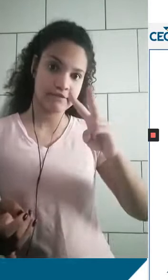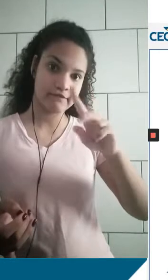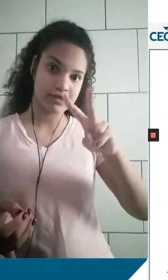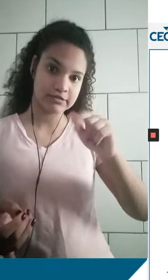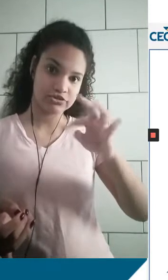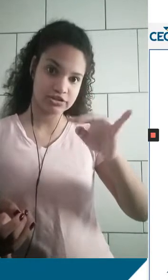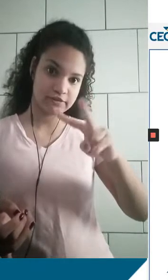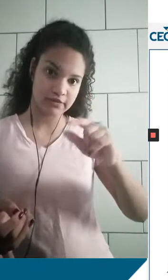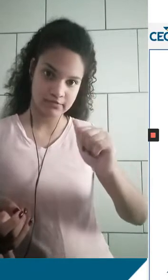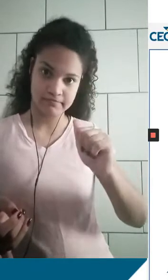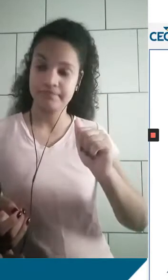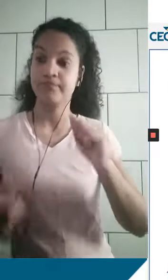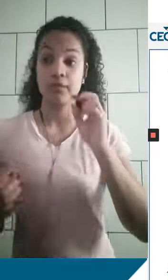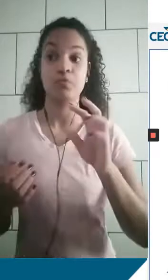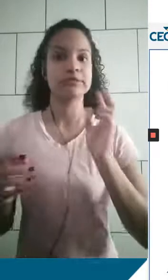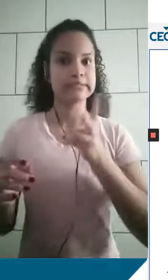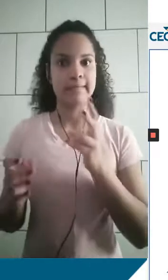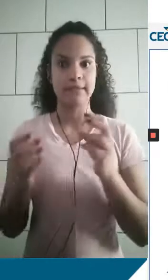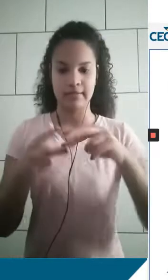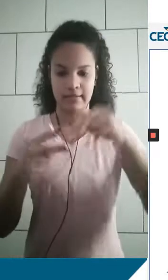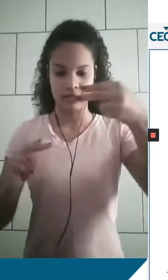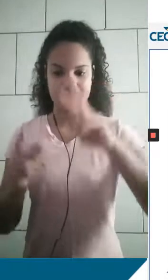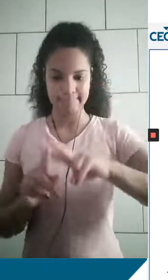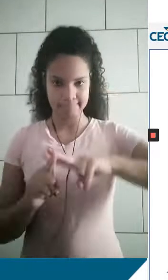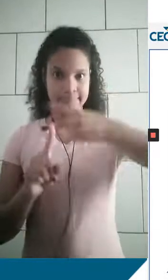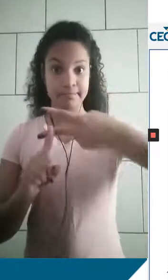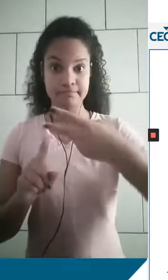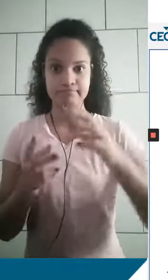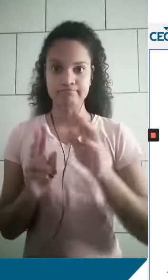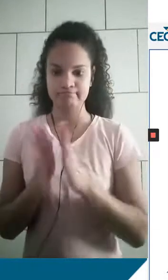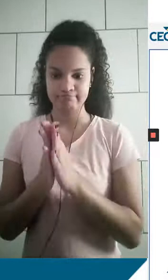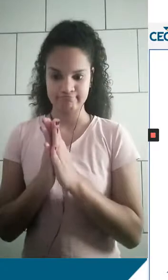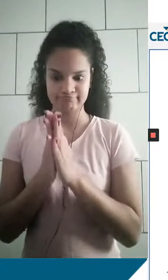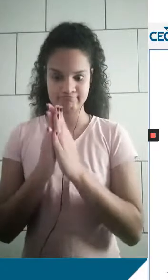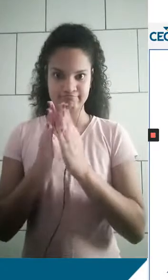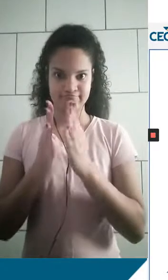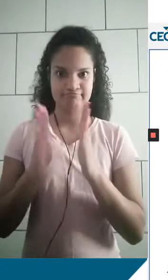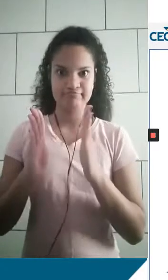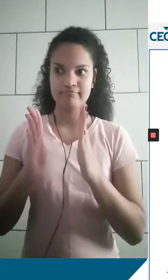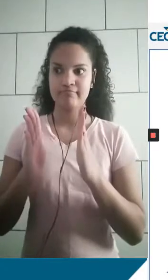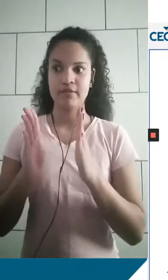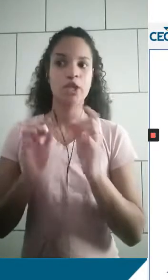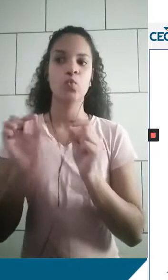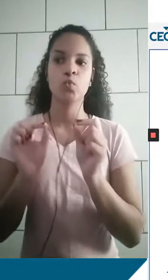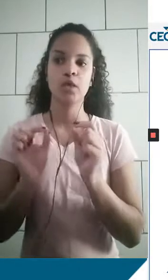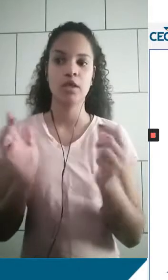sempre na duplicação da molécula de DNA, que está aqui em azul, a